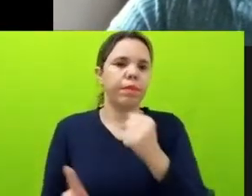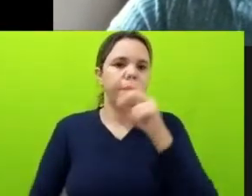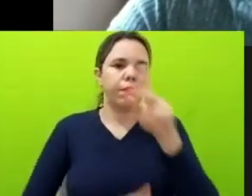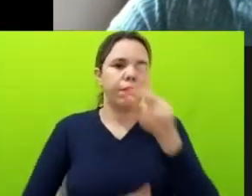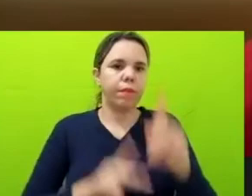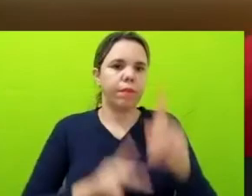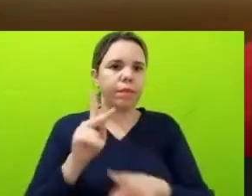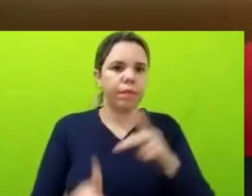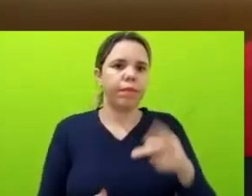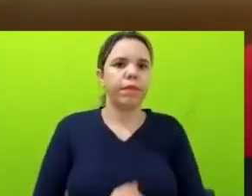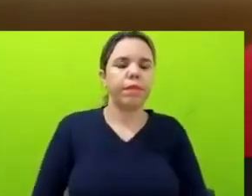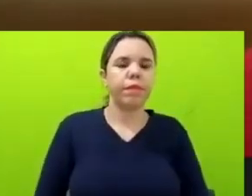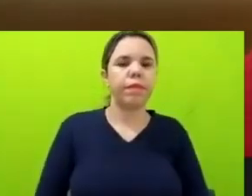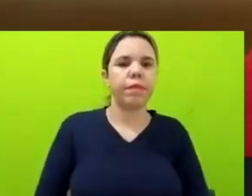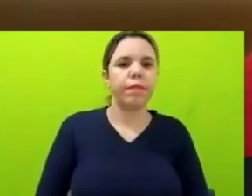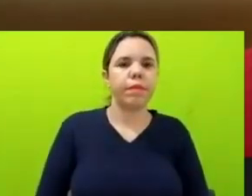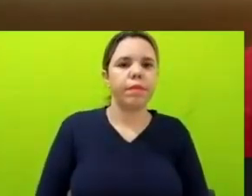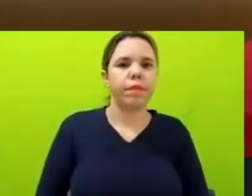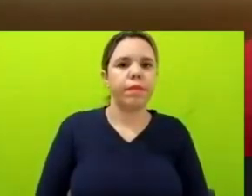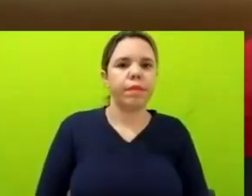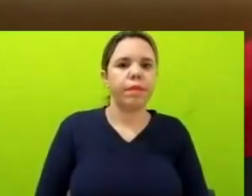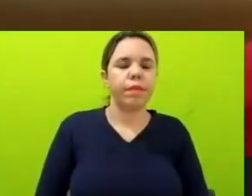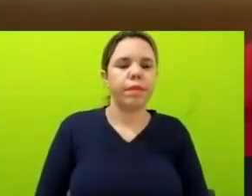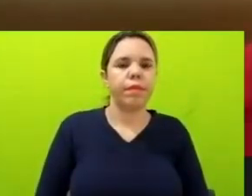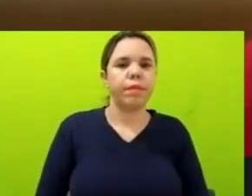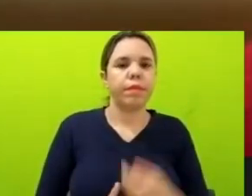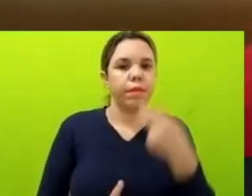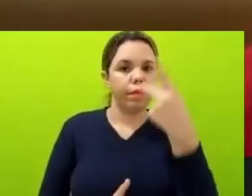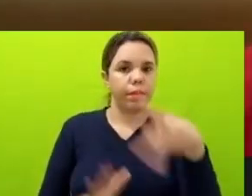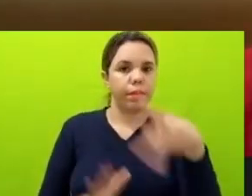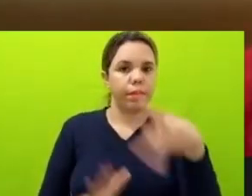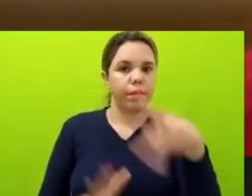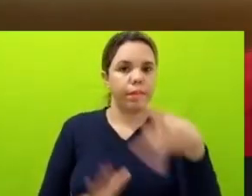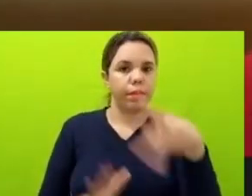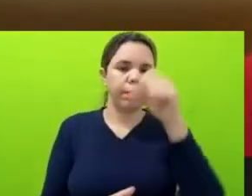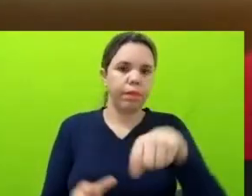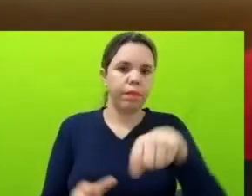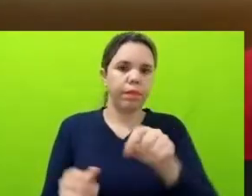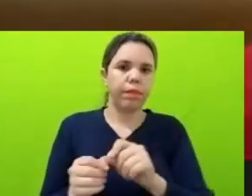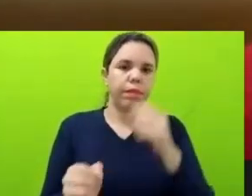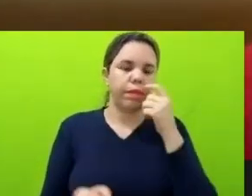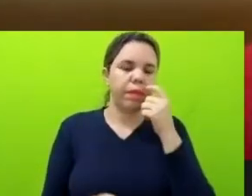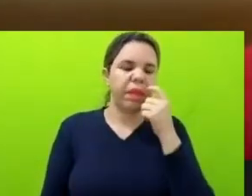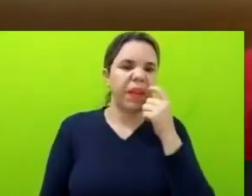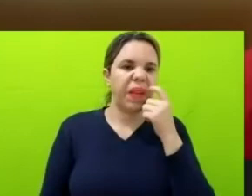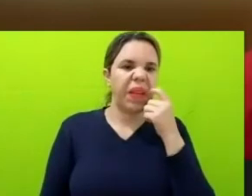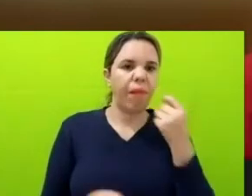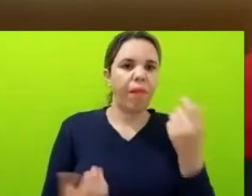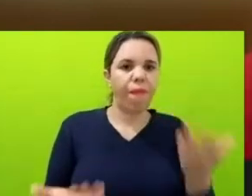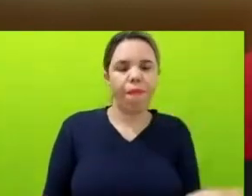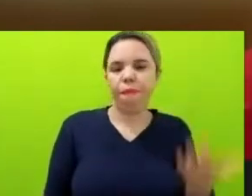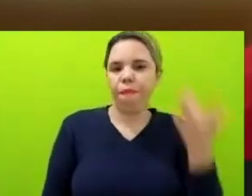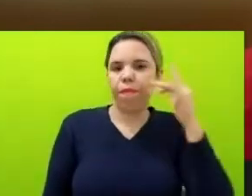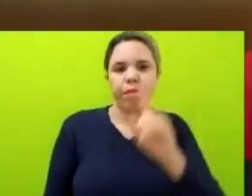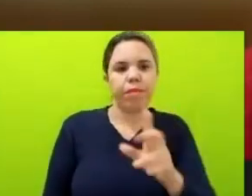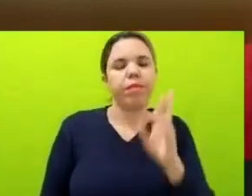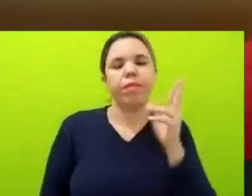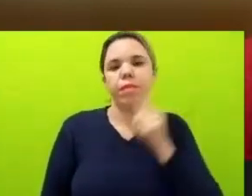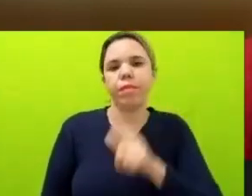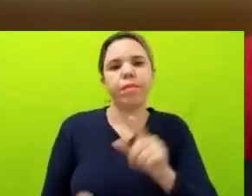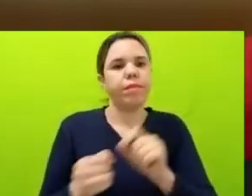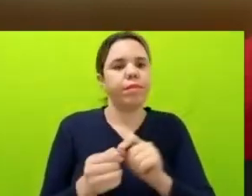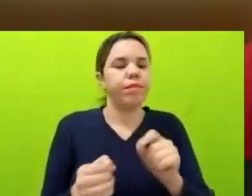essas denúncias, elas são feitas, sim, né? Eu não sei se eu consigo ser otimista,